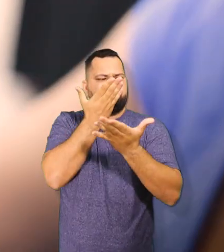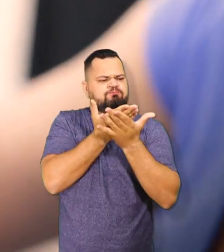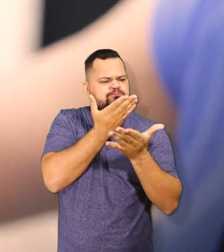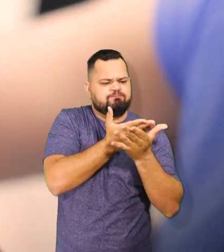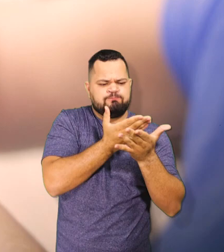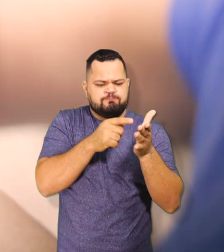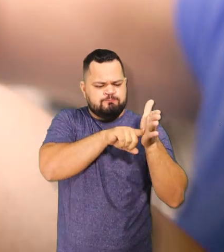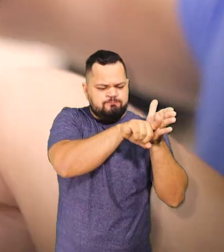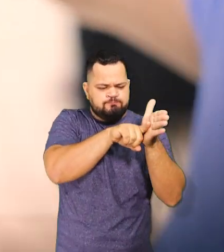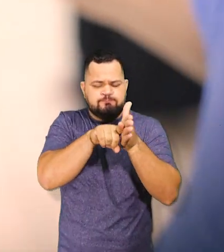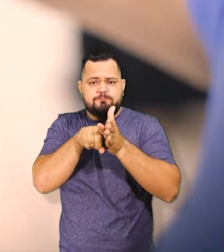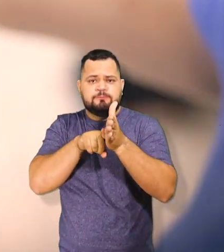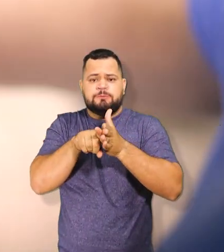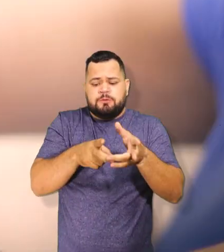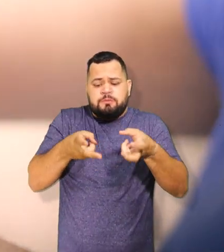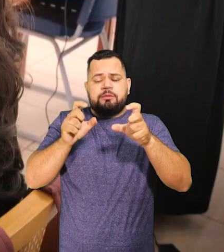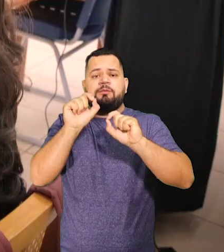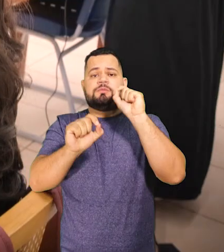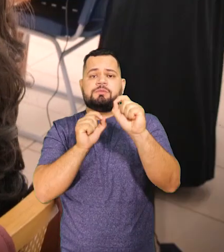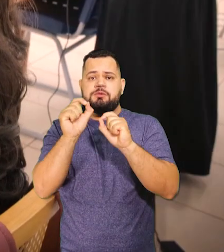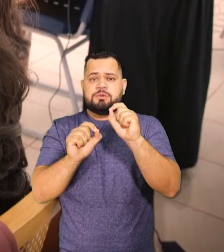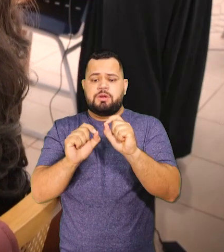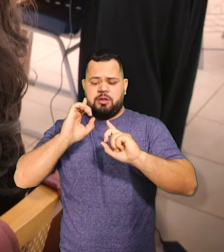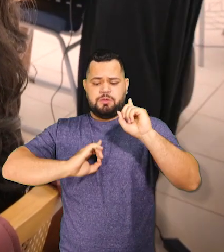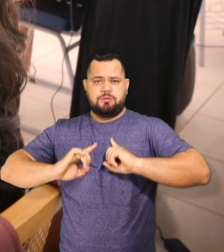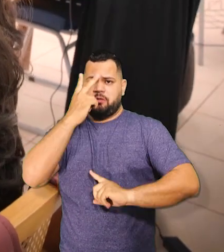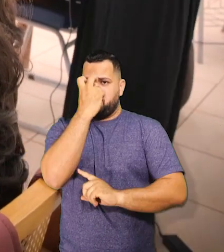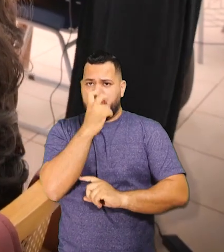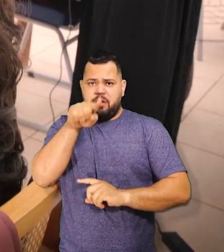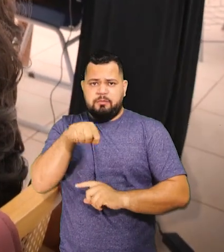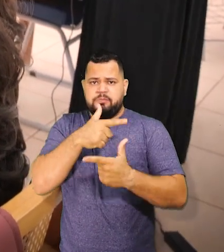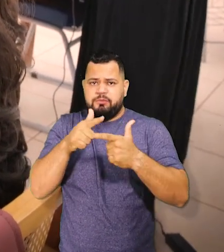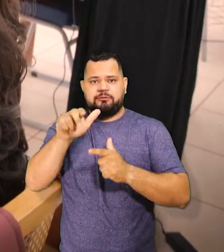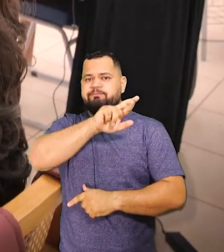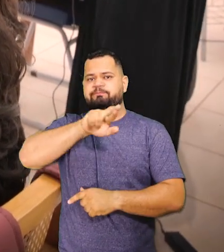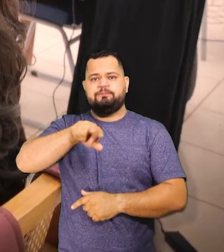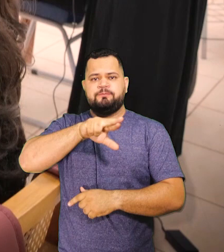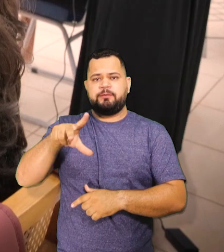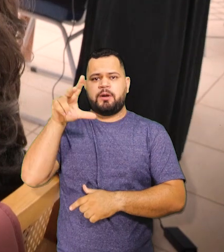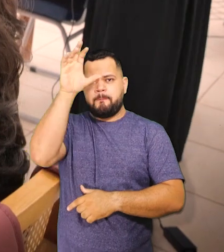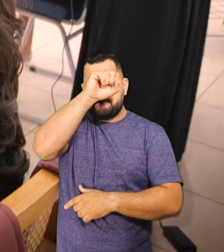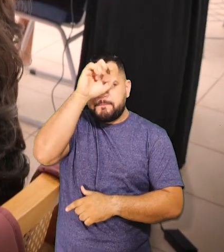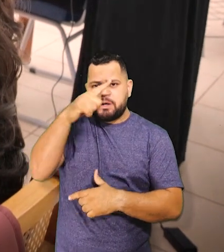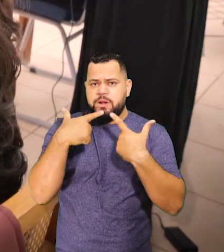e a cegueira, ela ser deficiente visual, não é um problema para aprender um idioma e principalmente a